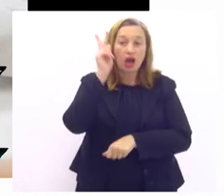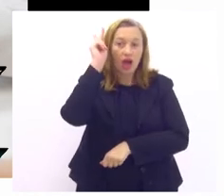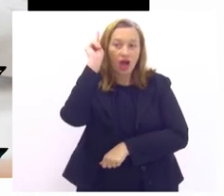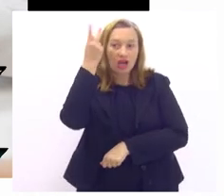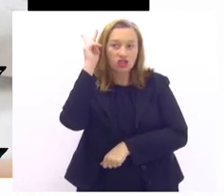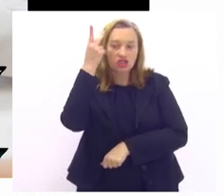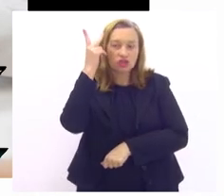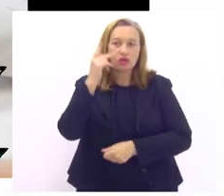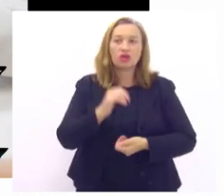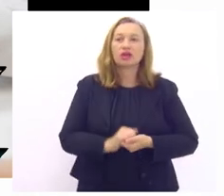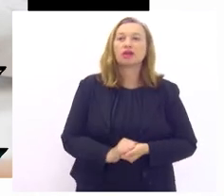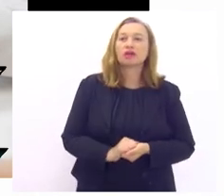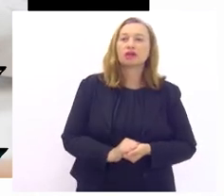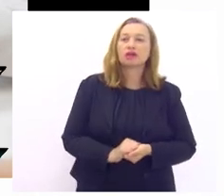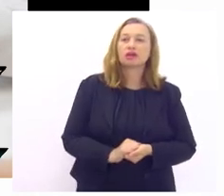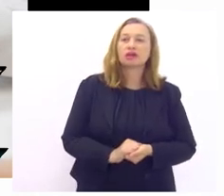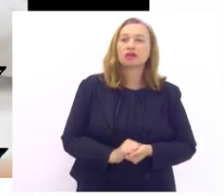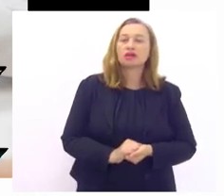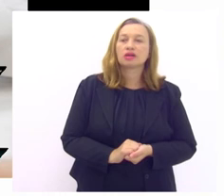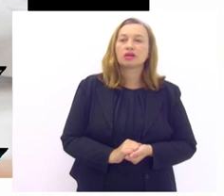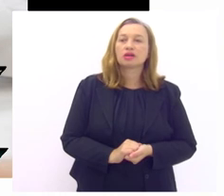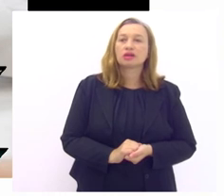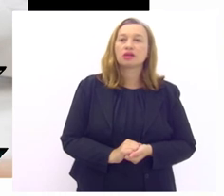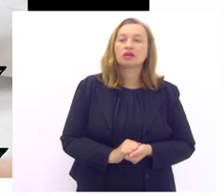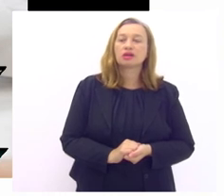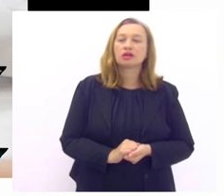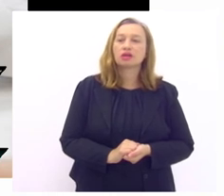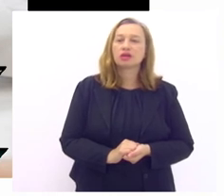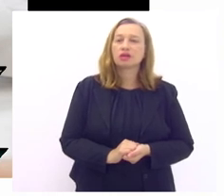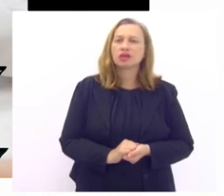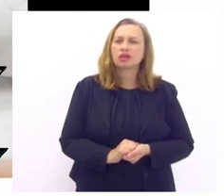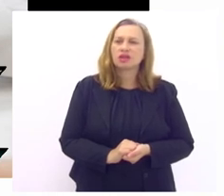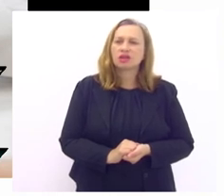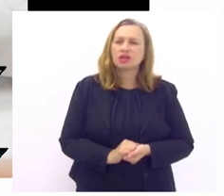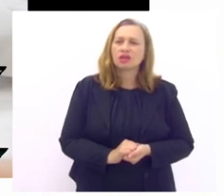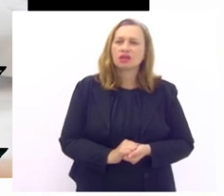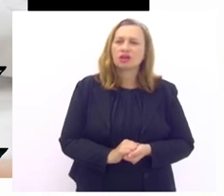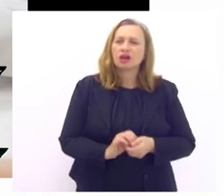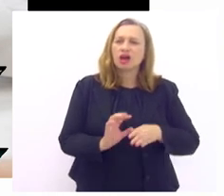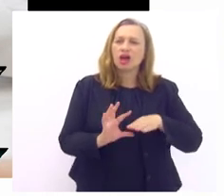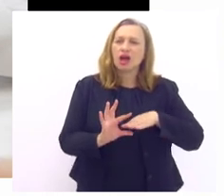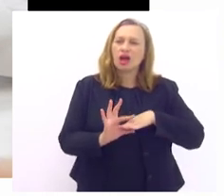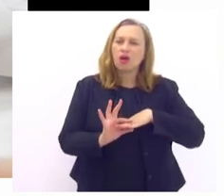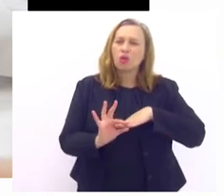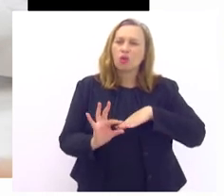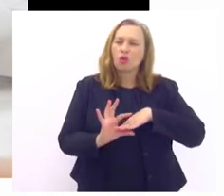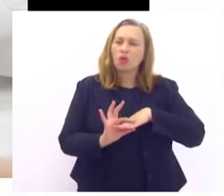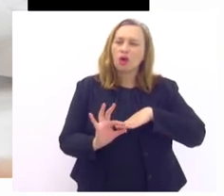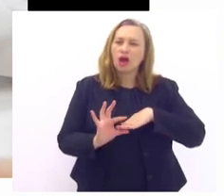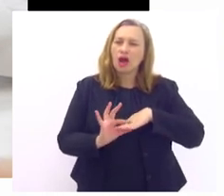arterial periférica presença a presença de deformidade nos dedos a história prévia de ulceração